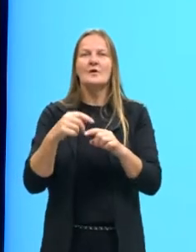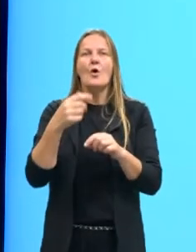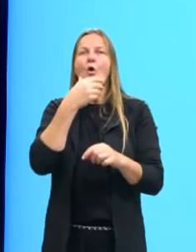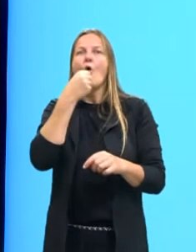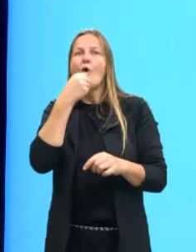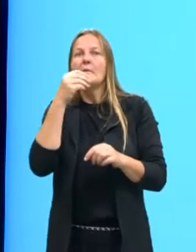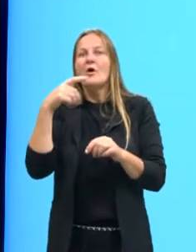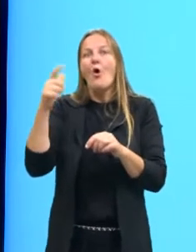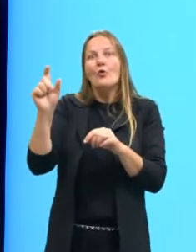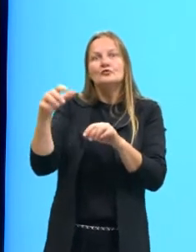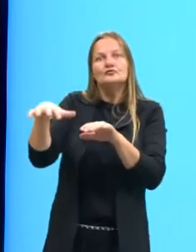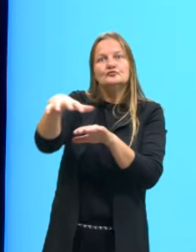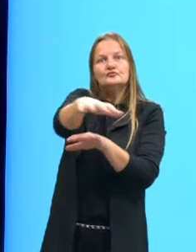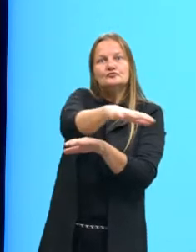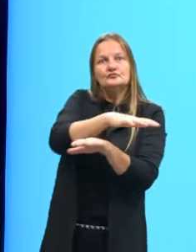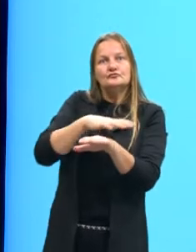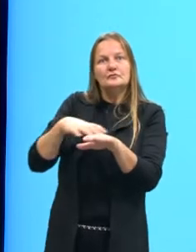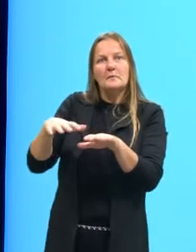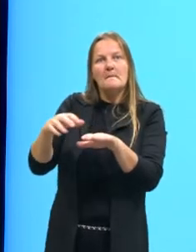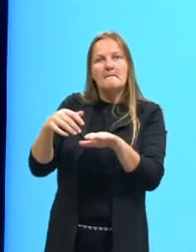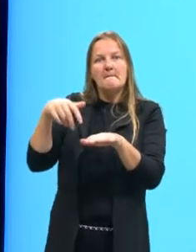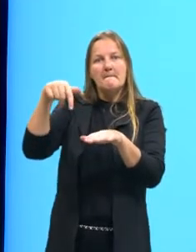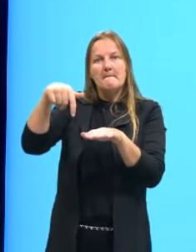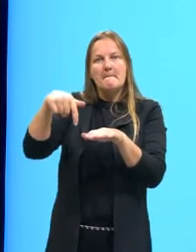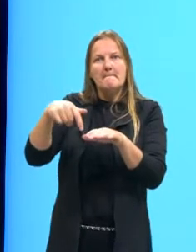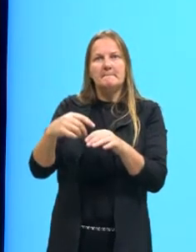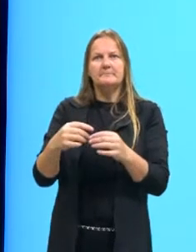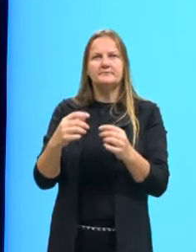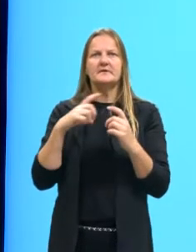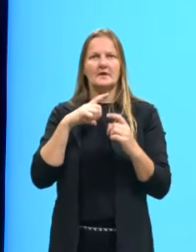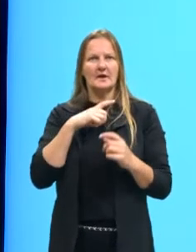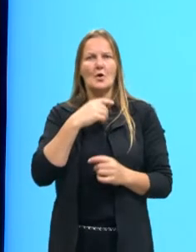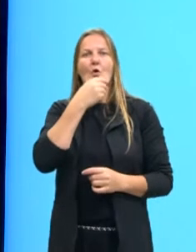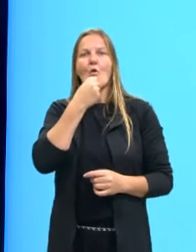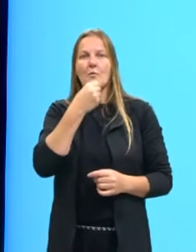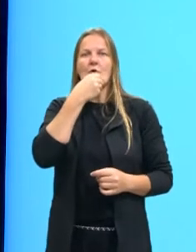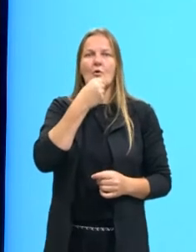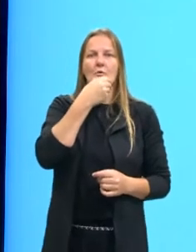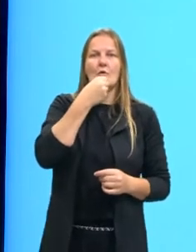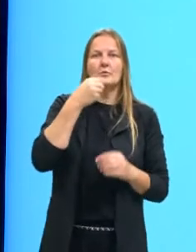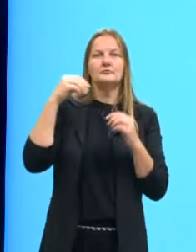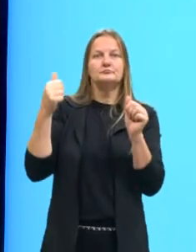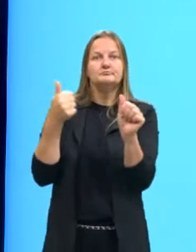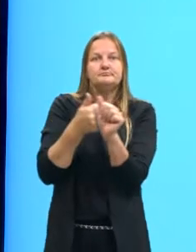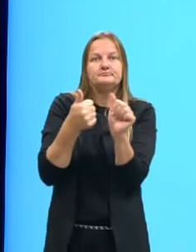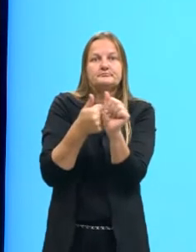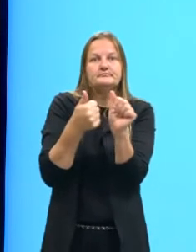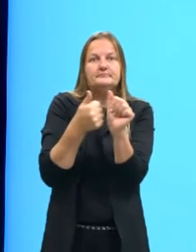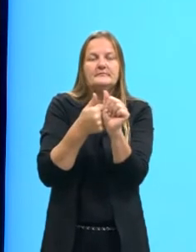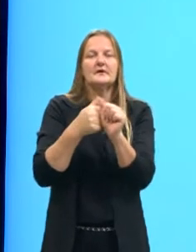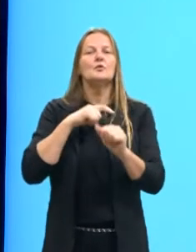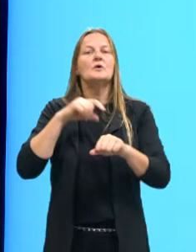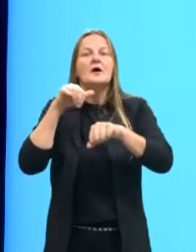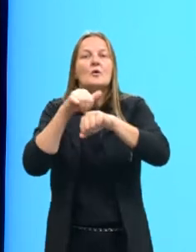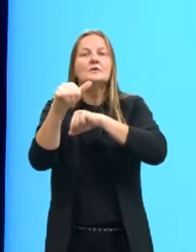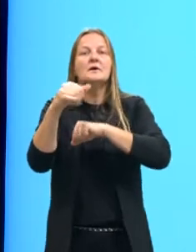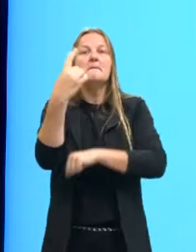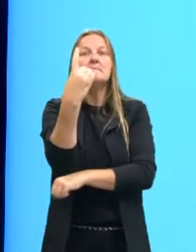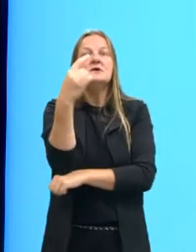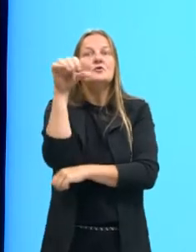homens. Percebam que a imagem é carregada do sujeito masculino. E isso acontece em